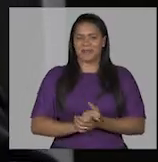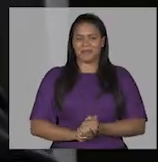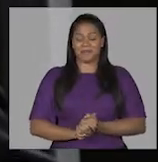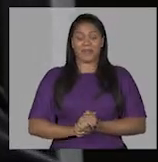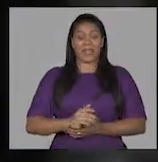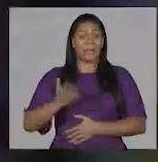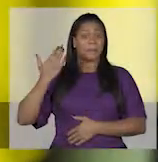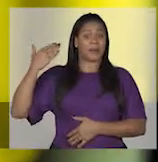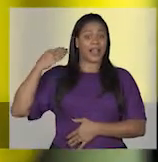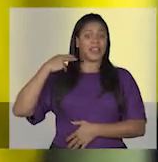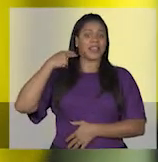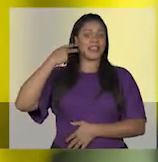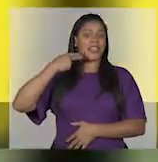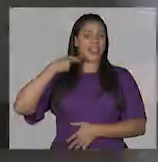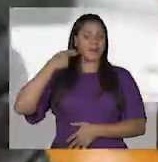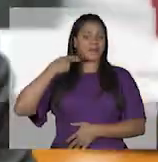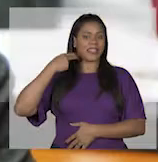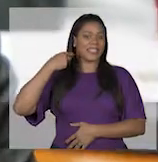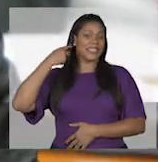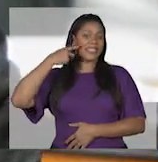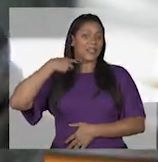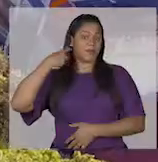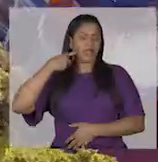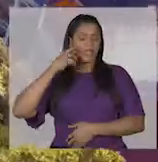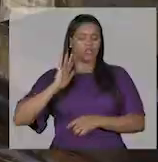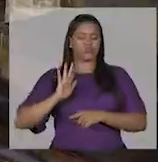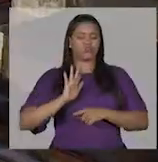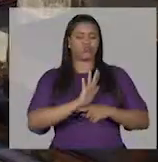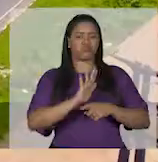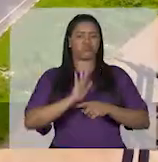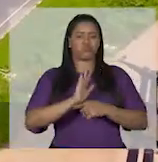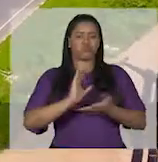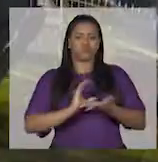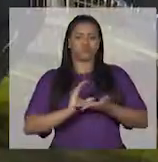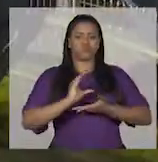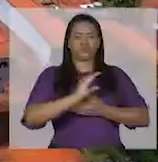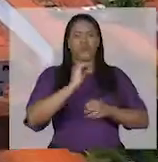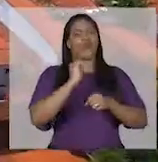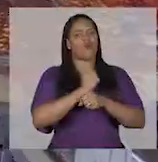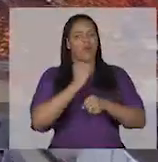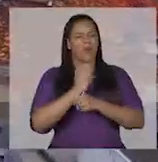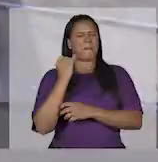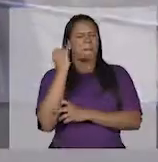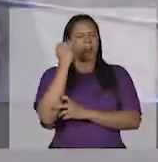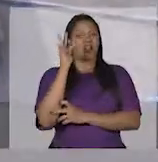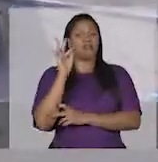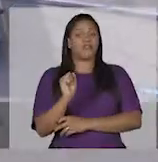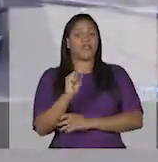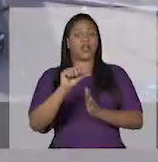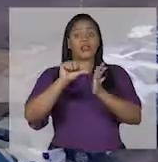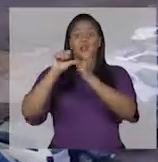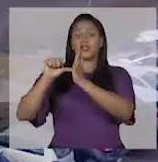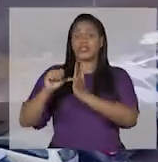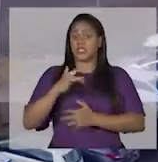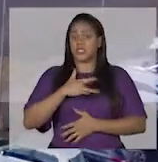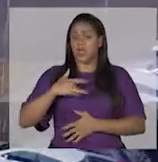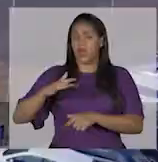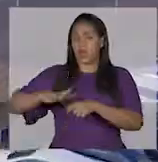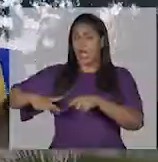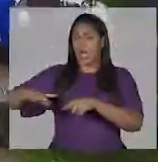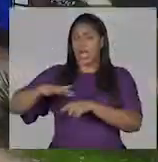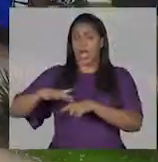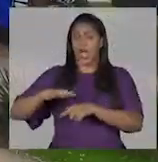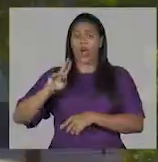Como deputado, com muito trabalho e diálogo, Zé Neto ajudou a trazer obras importantes para a feira. A Policlínica, o Hospital da